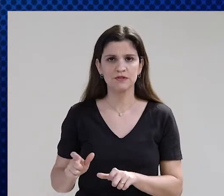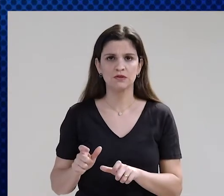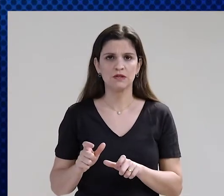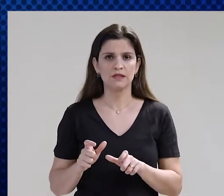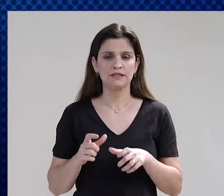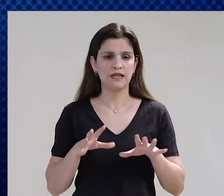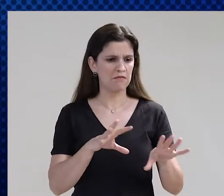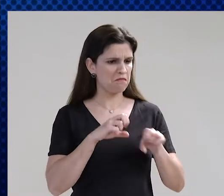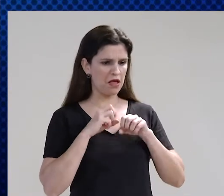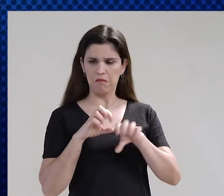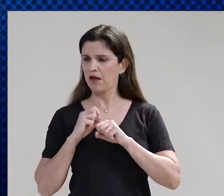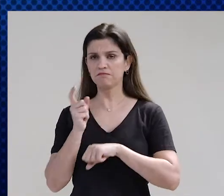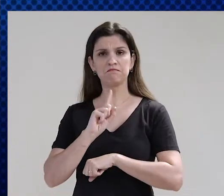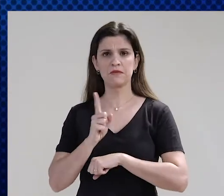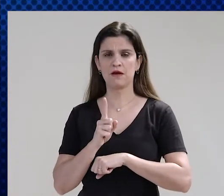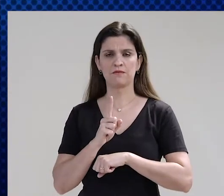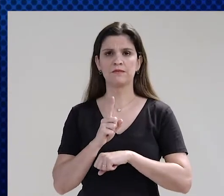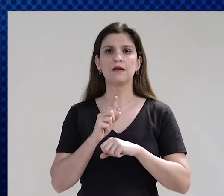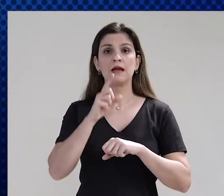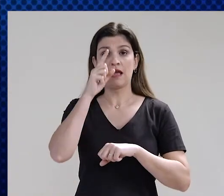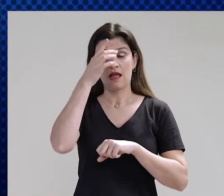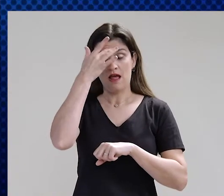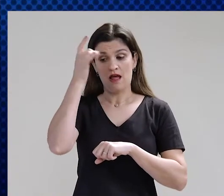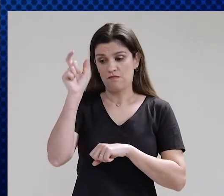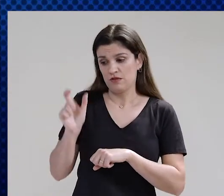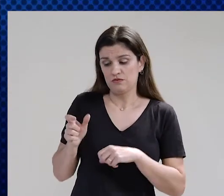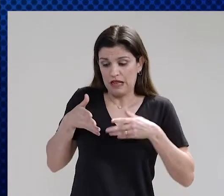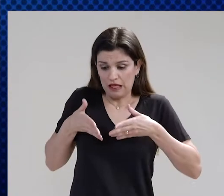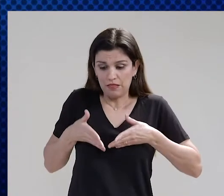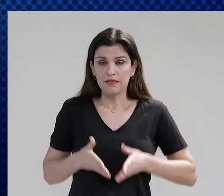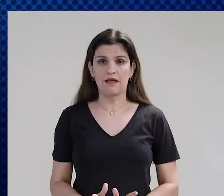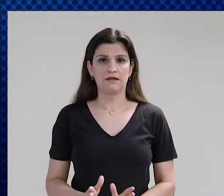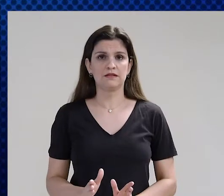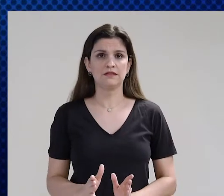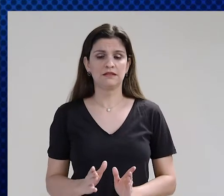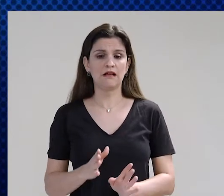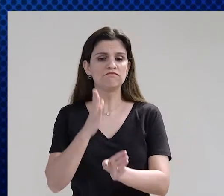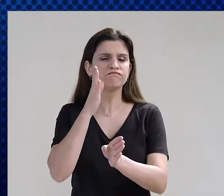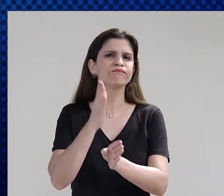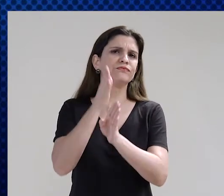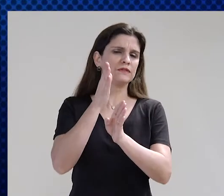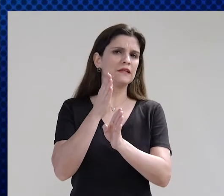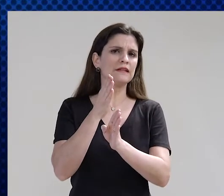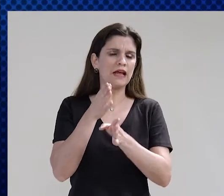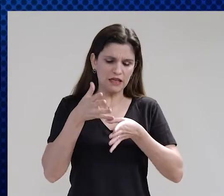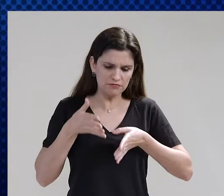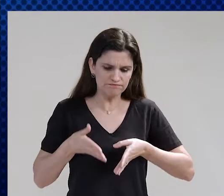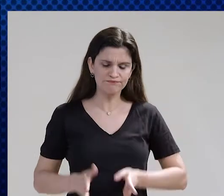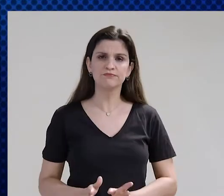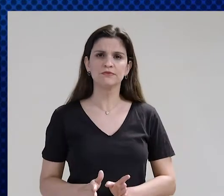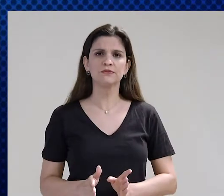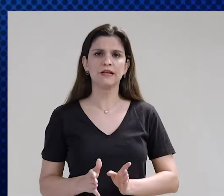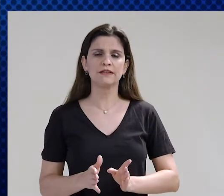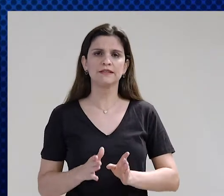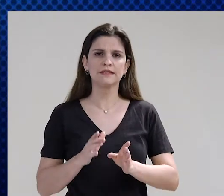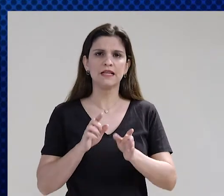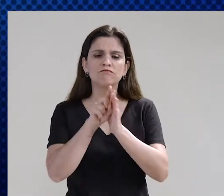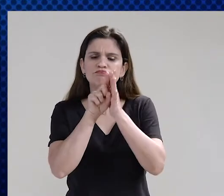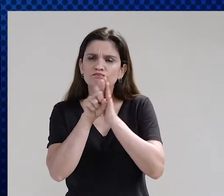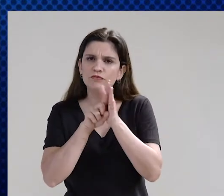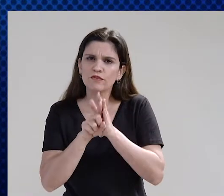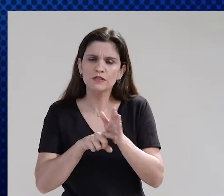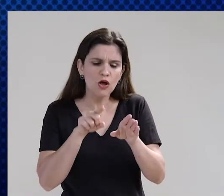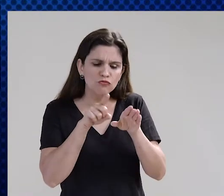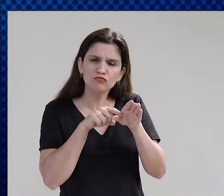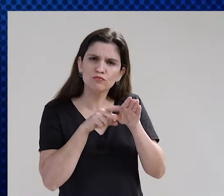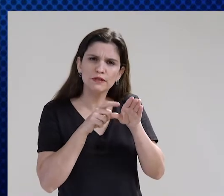fibrose cística não é contagiosa. A pessoa já nasce com ela e pode ser detectada logo no nascimento, com o teste